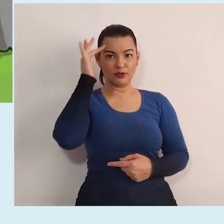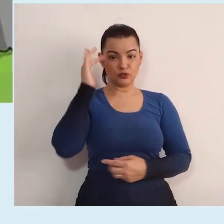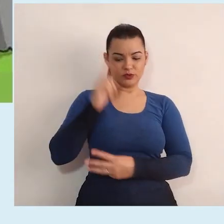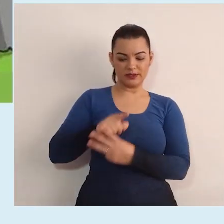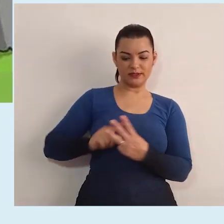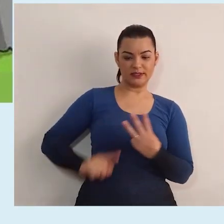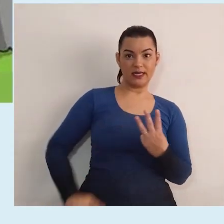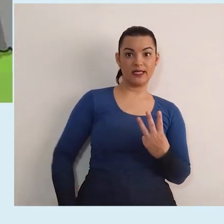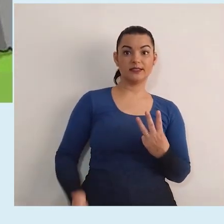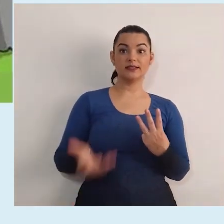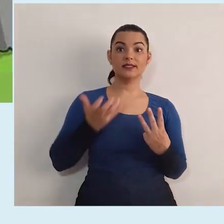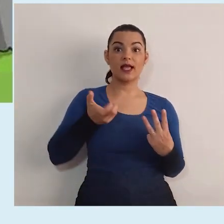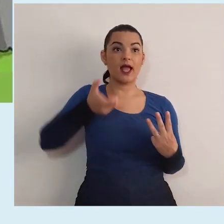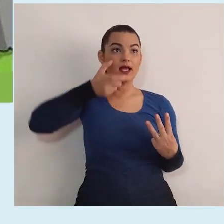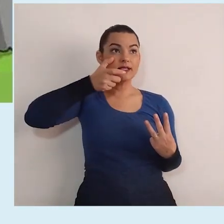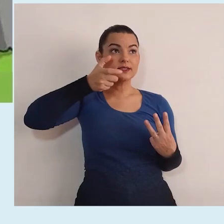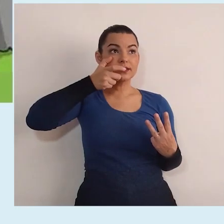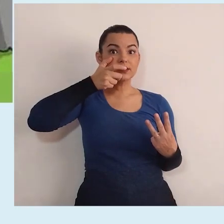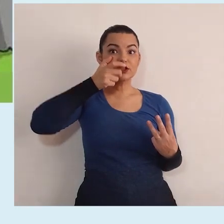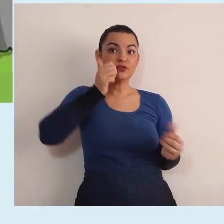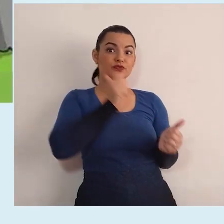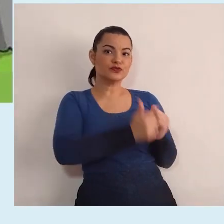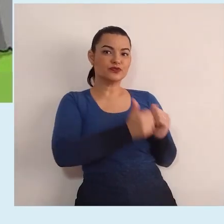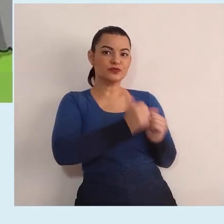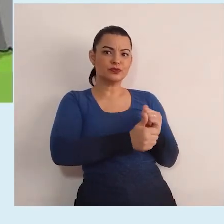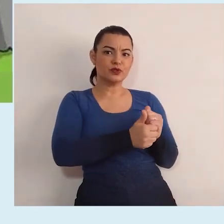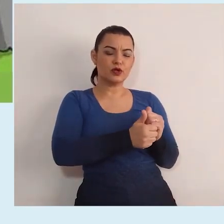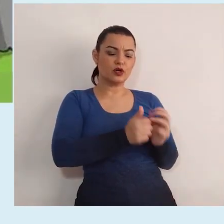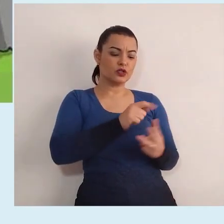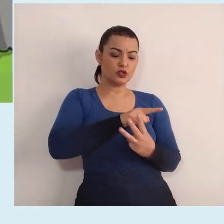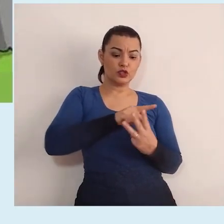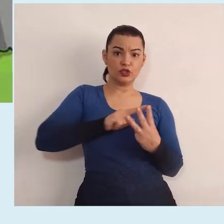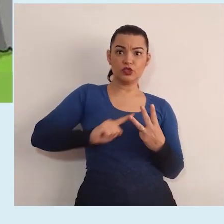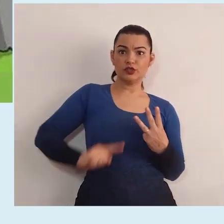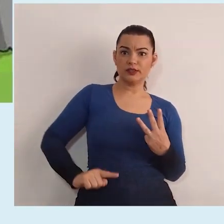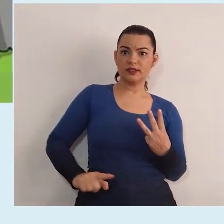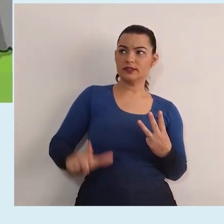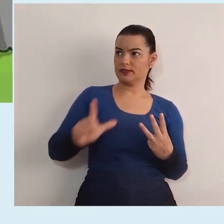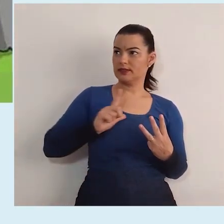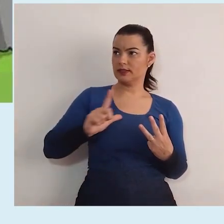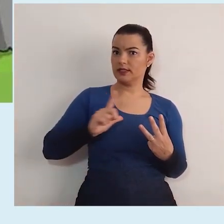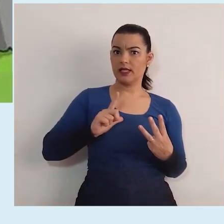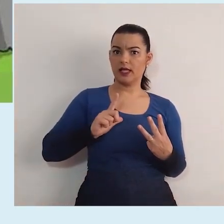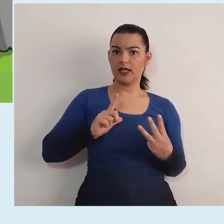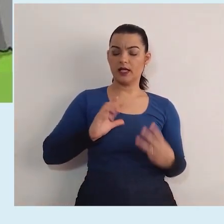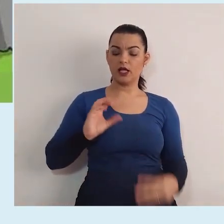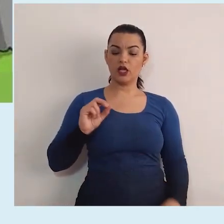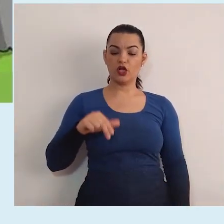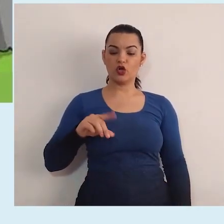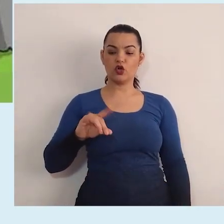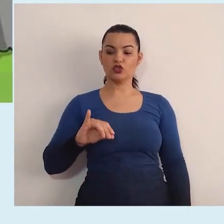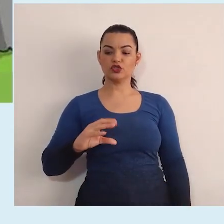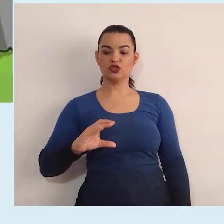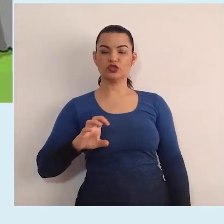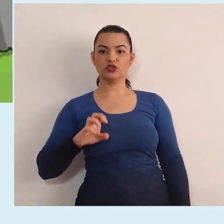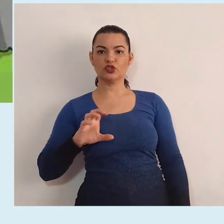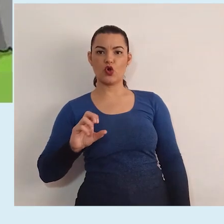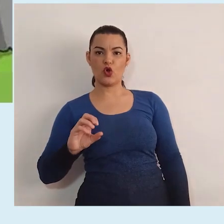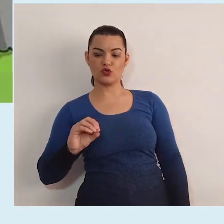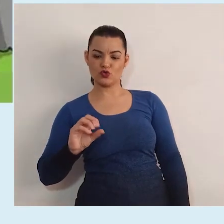no primeiro quadrinho querem assistir ao jogo. Todas têm as mesmas condições? Então,